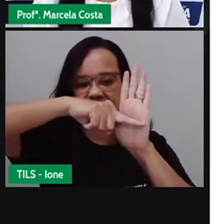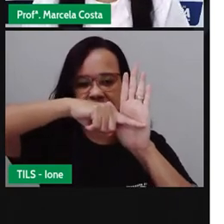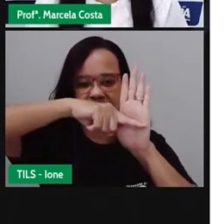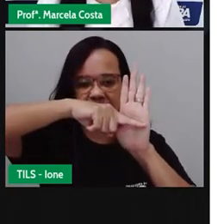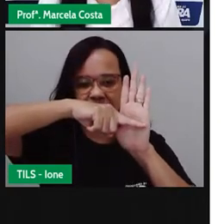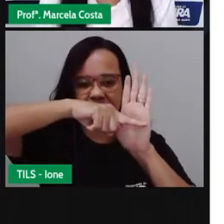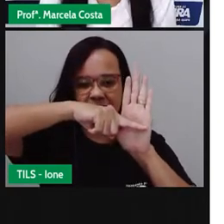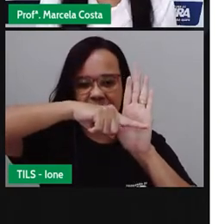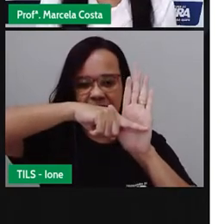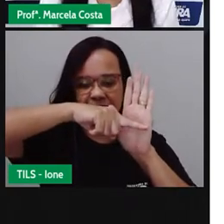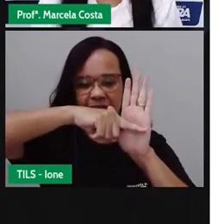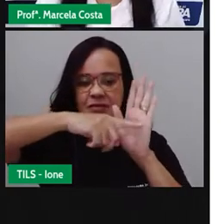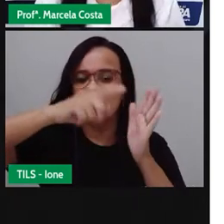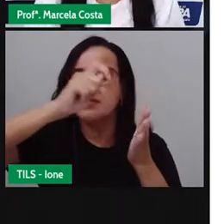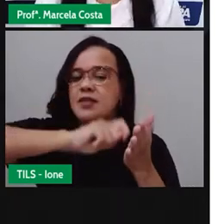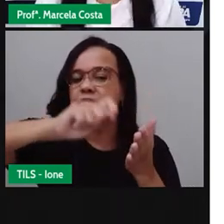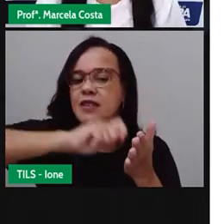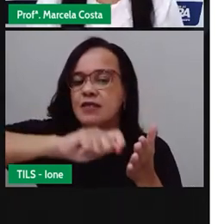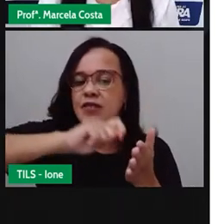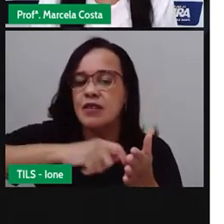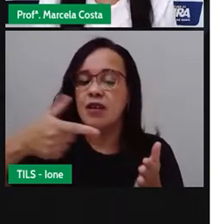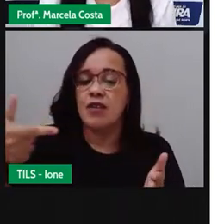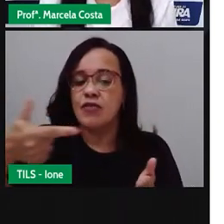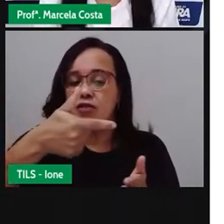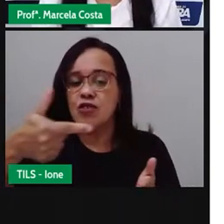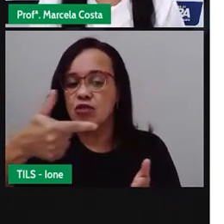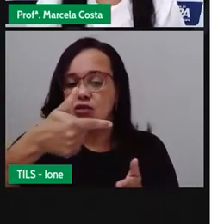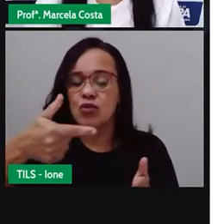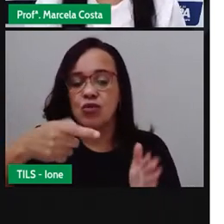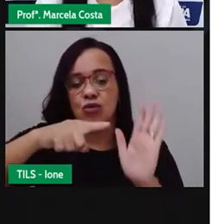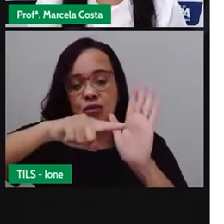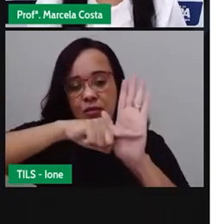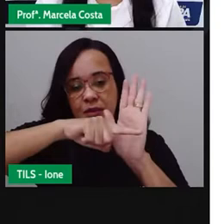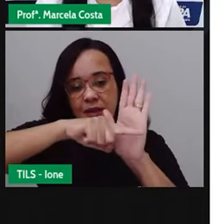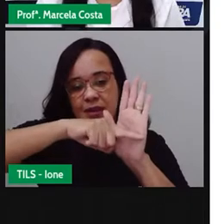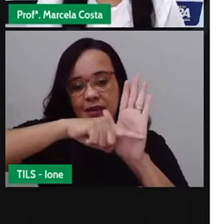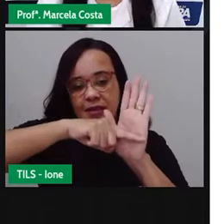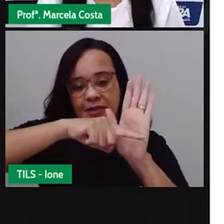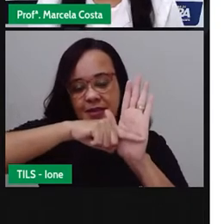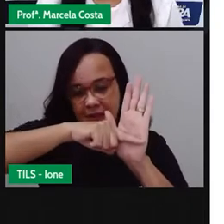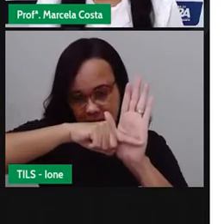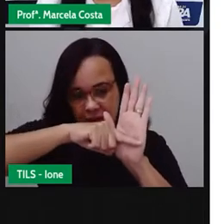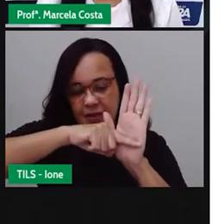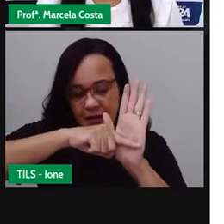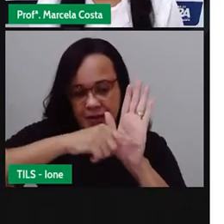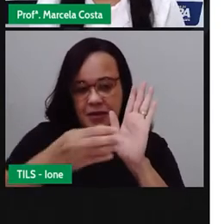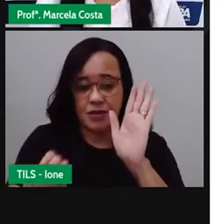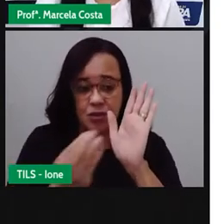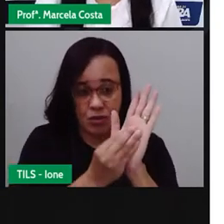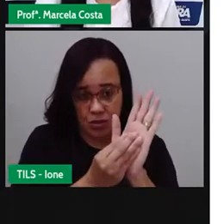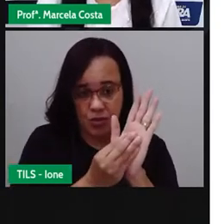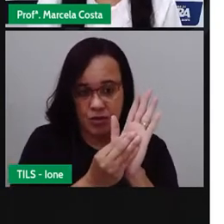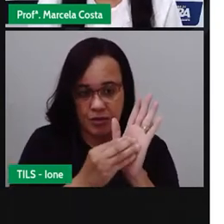Então, escreva aí no seu caderno, o número 22, e esse símbolo da subtração.